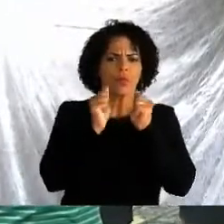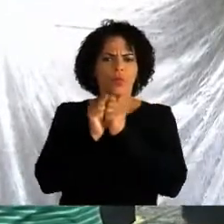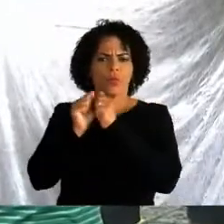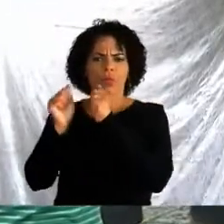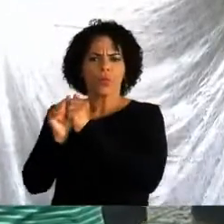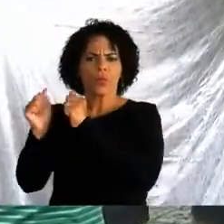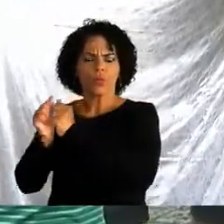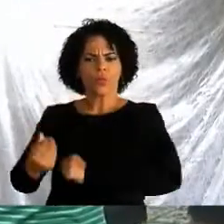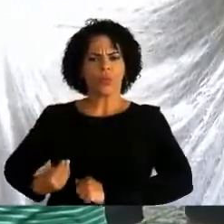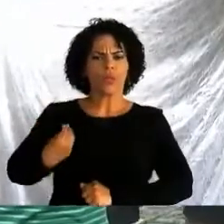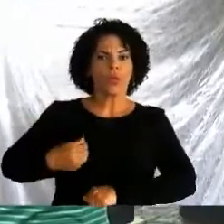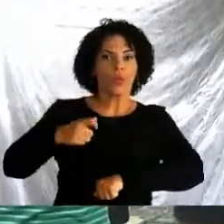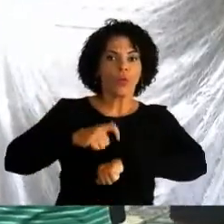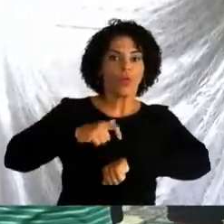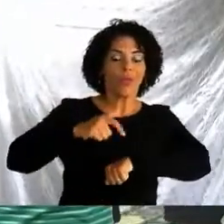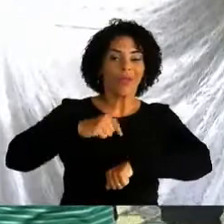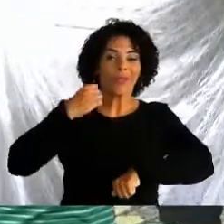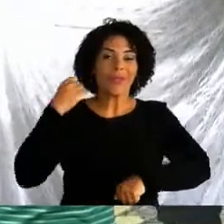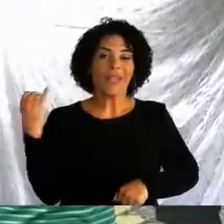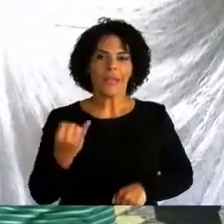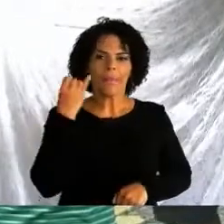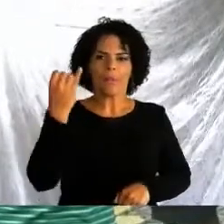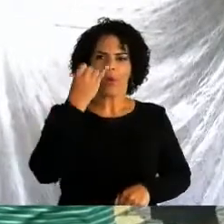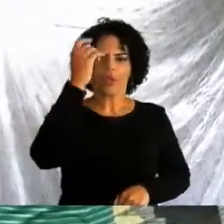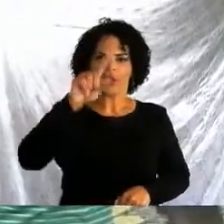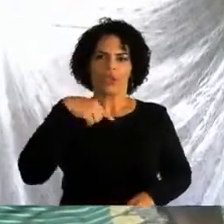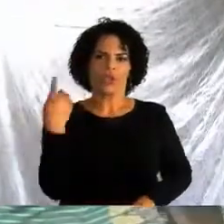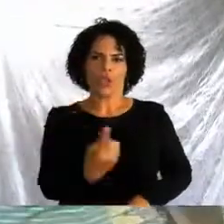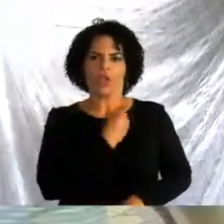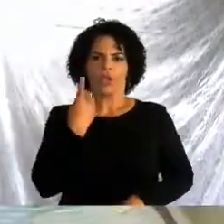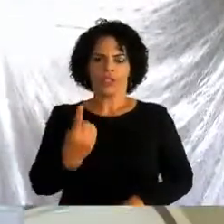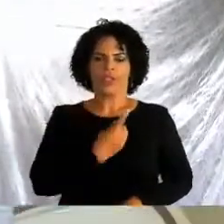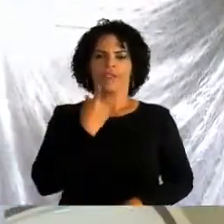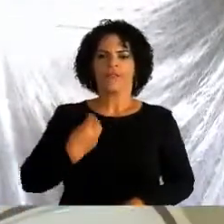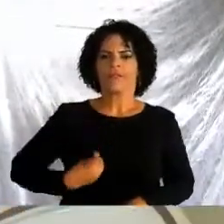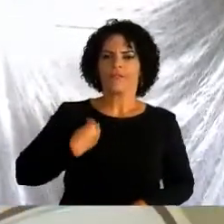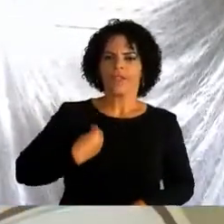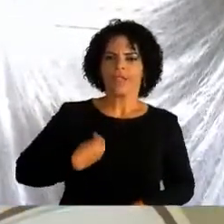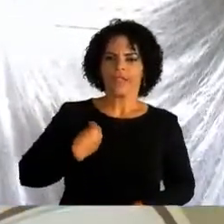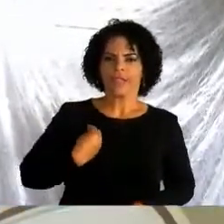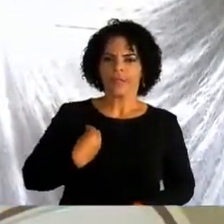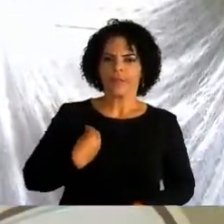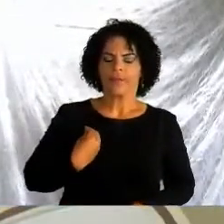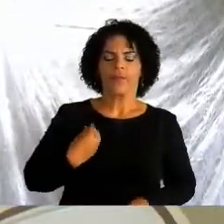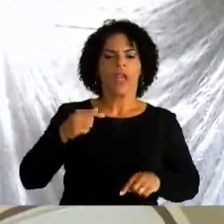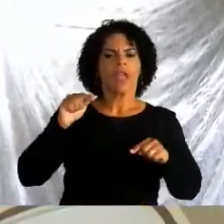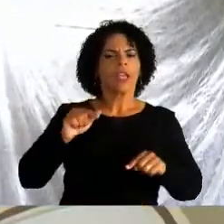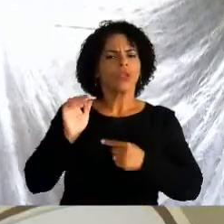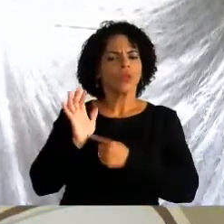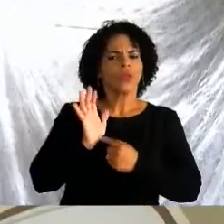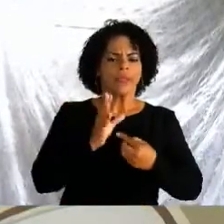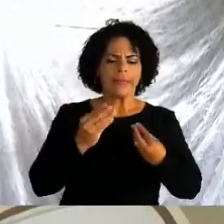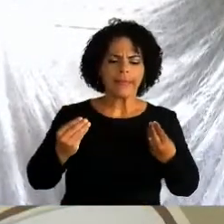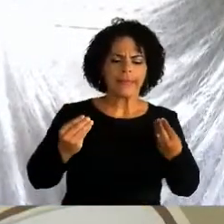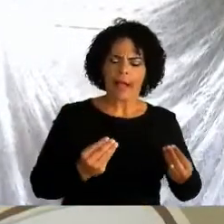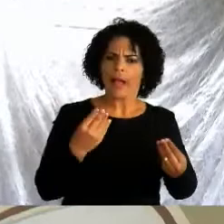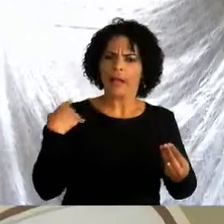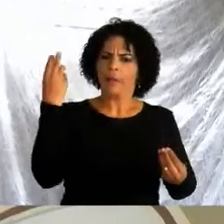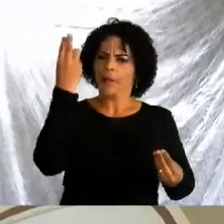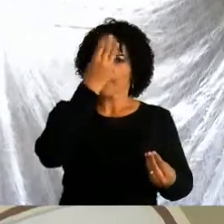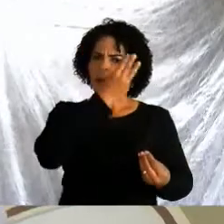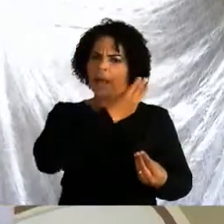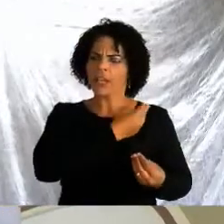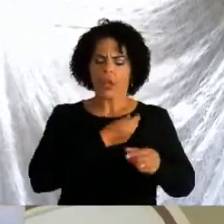momentos-chave da nossa salvação. E isto lhe assegura um lugar